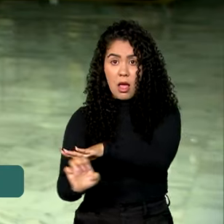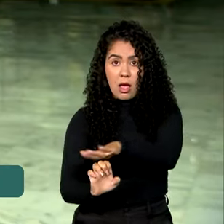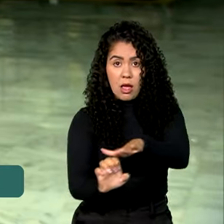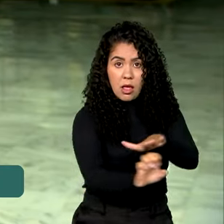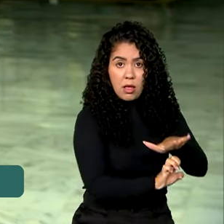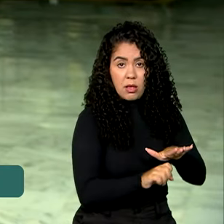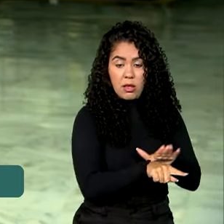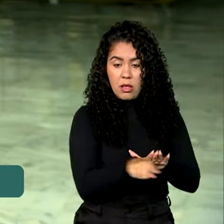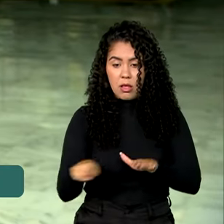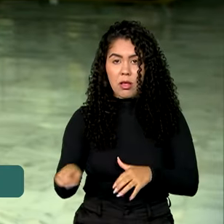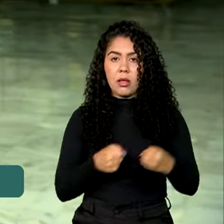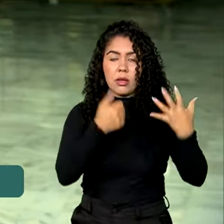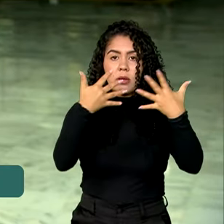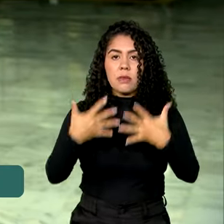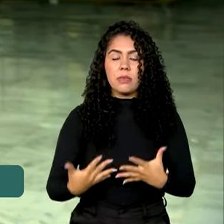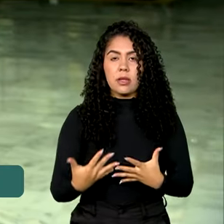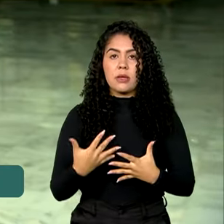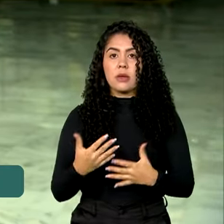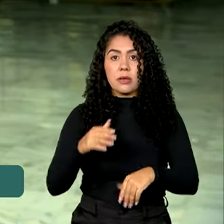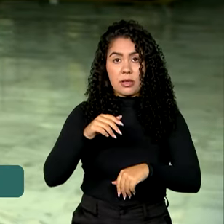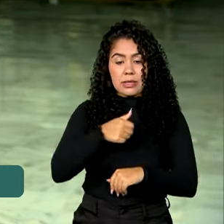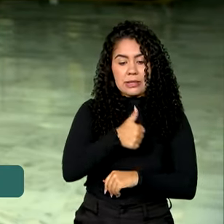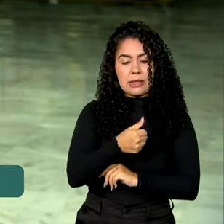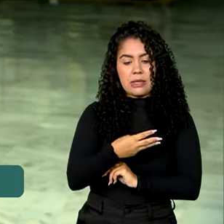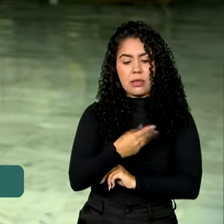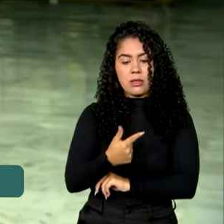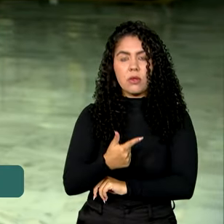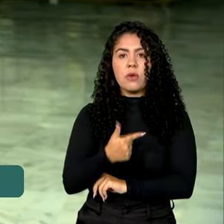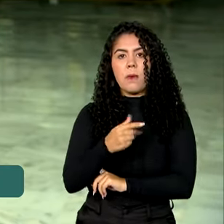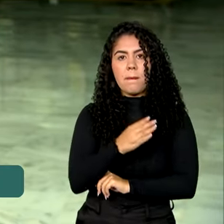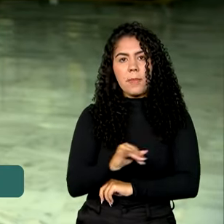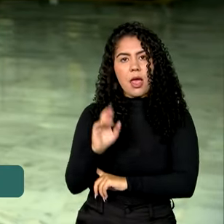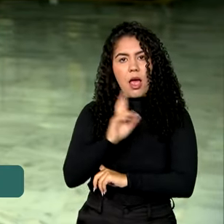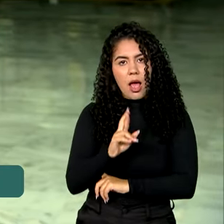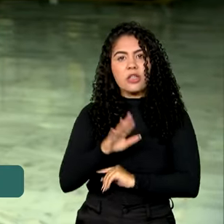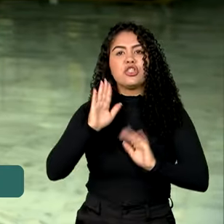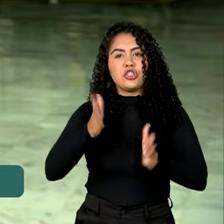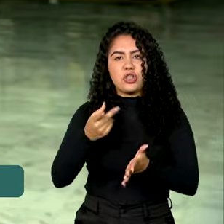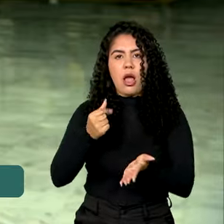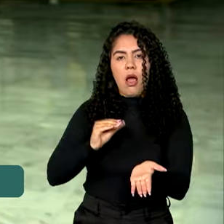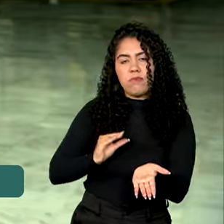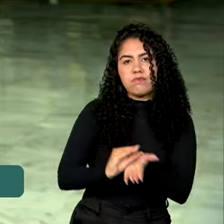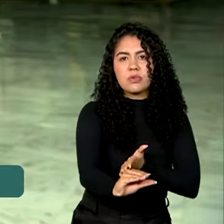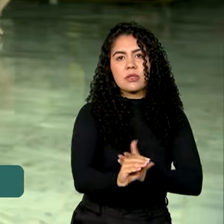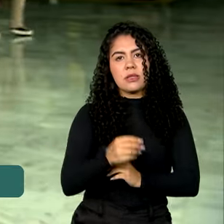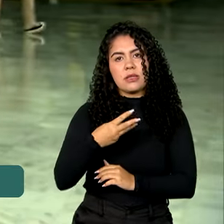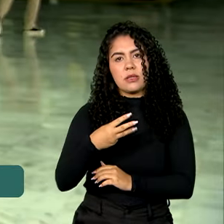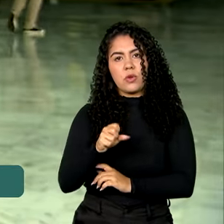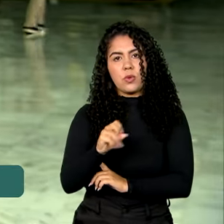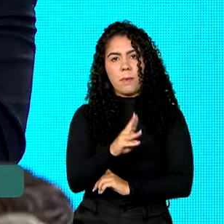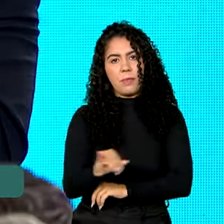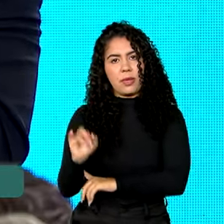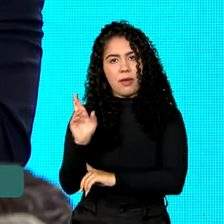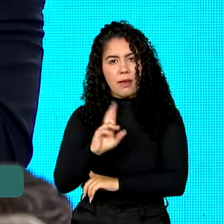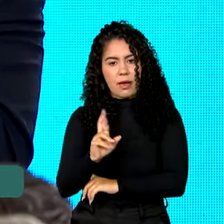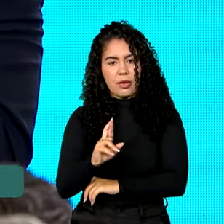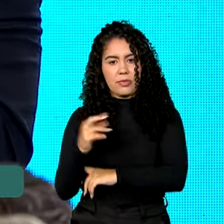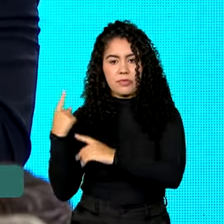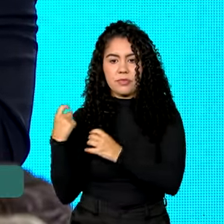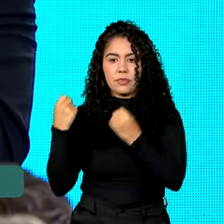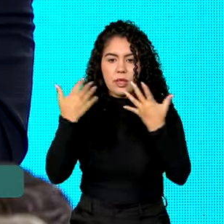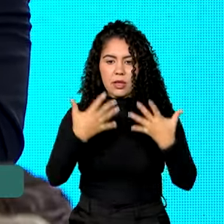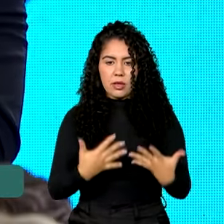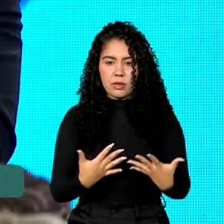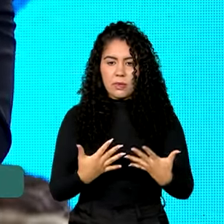que além desses 132 bilhões, já desembolsaram 38 bilhões de reais. Desde que